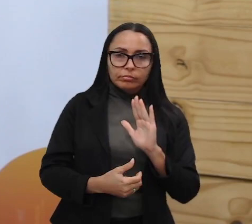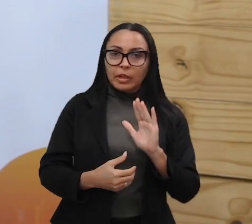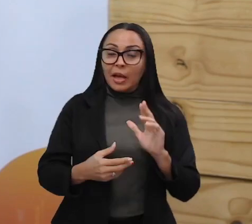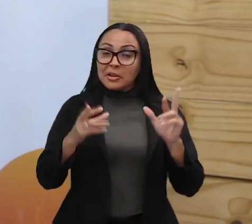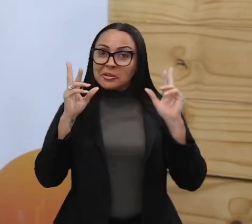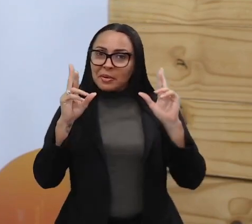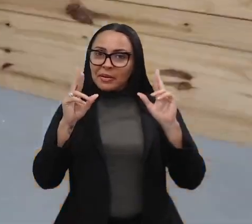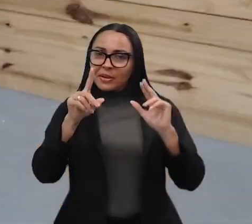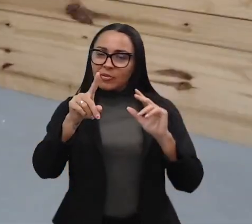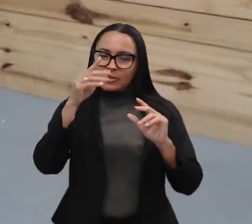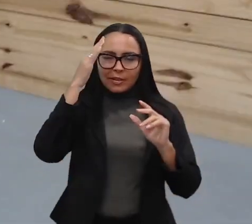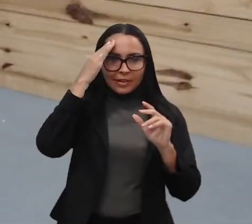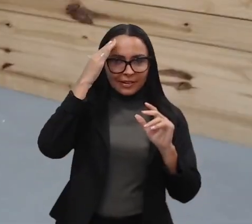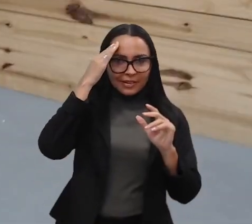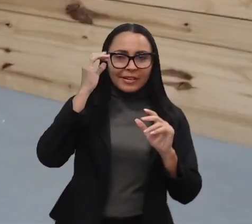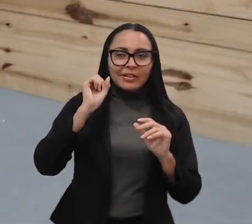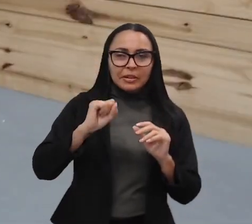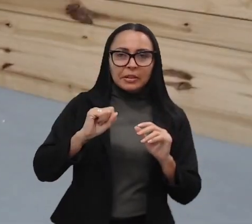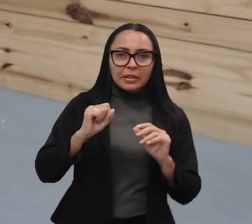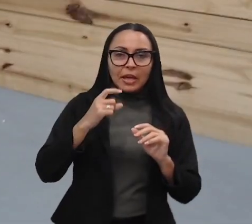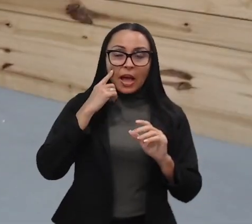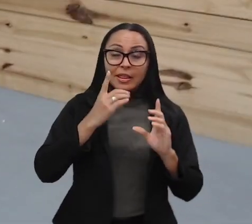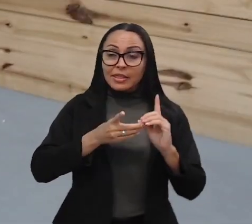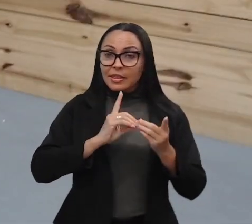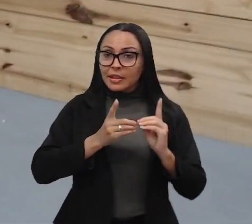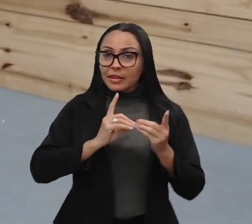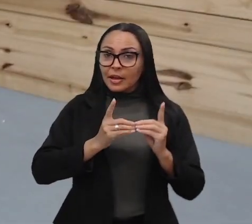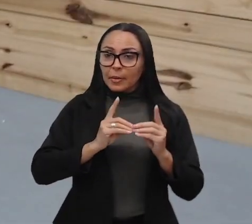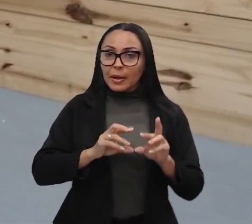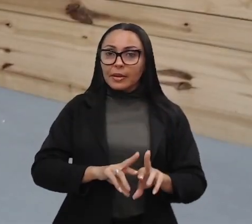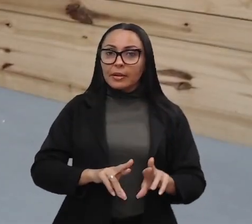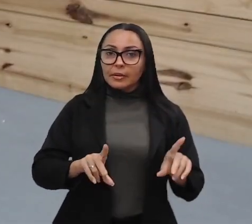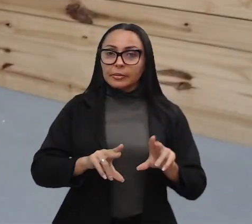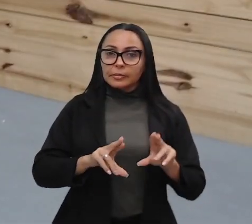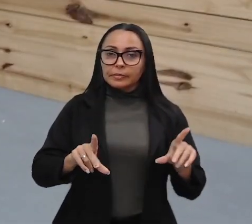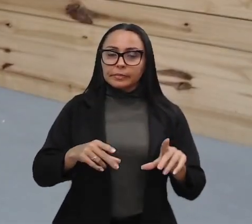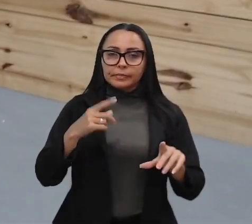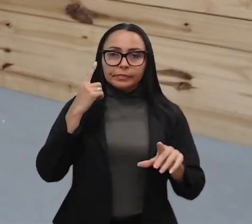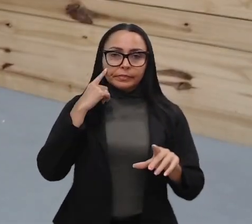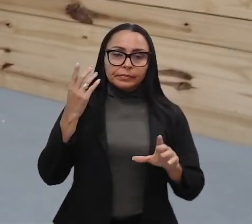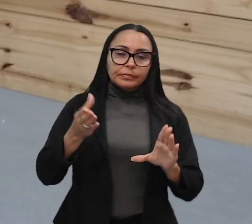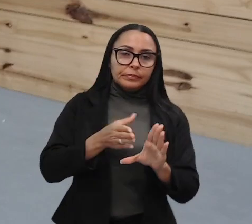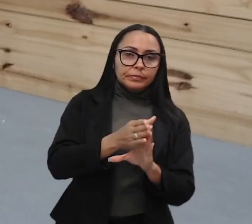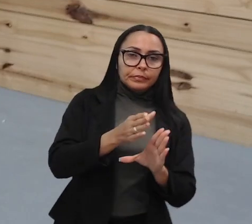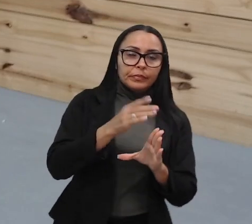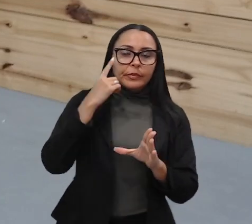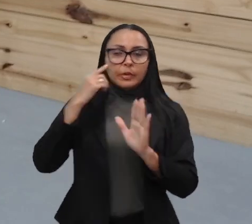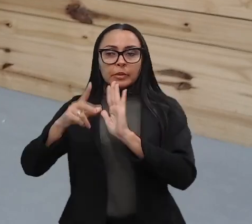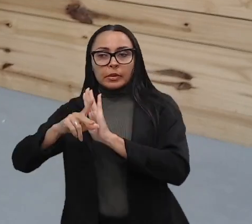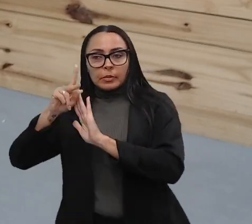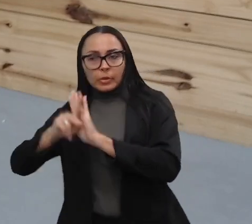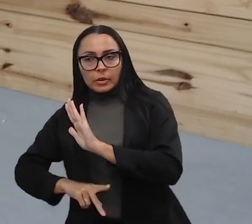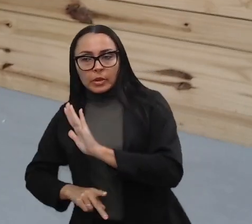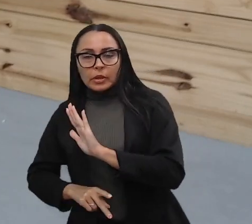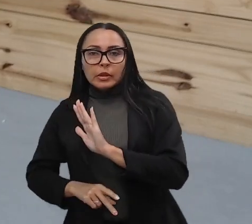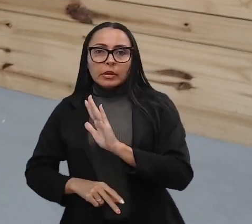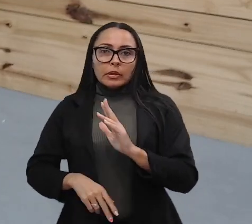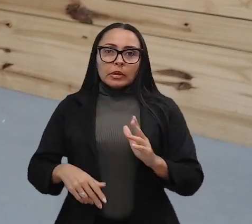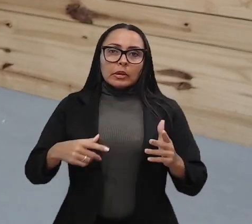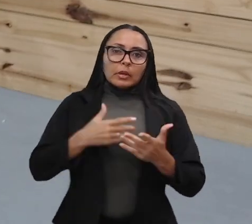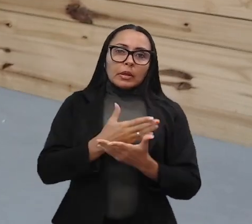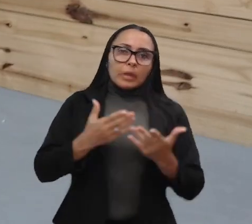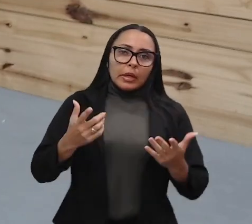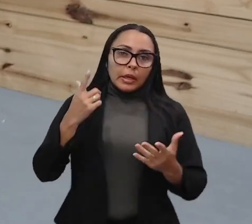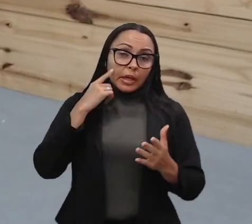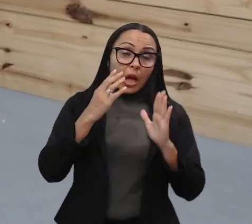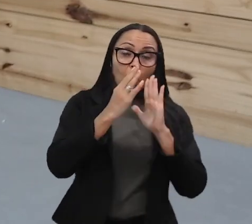espero que vocês tenham entendido a dinâmica dessa diferença de consultoria para projetos de interiores, que está muito